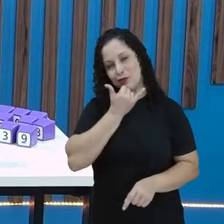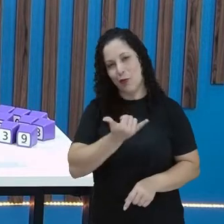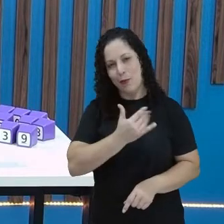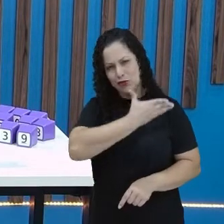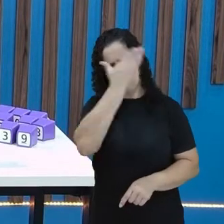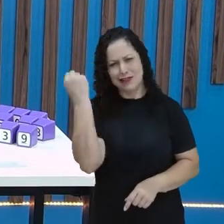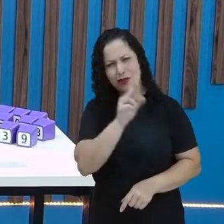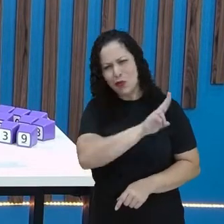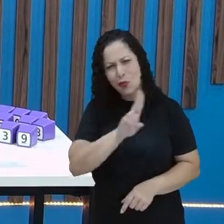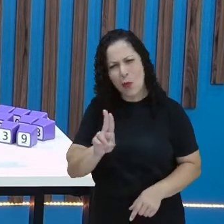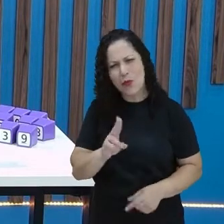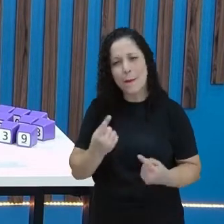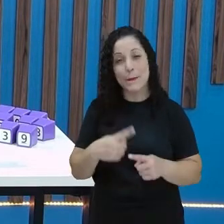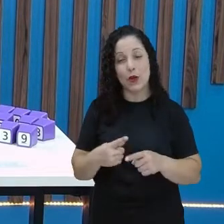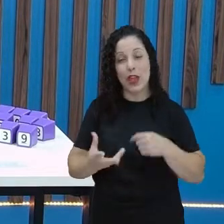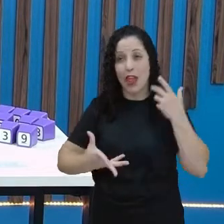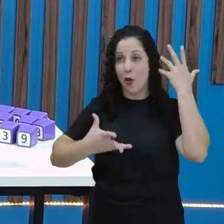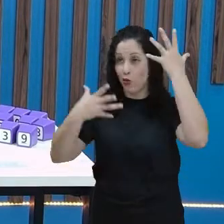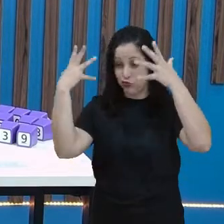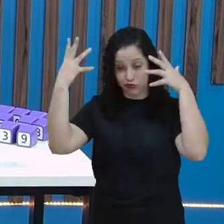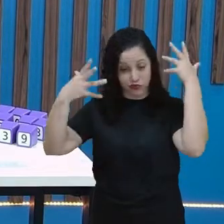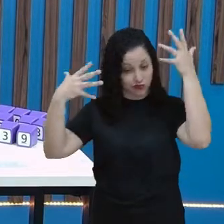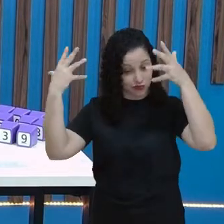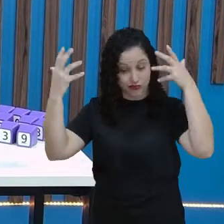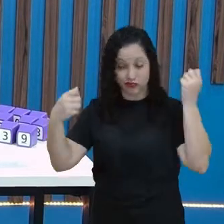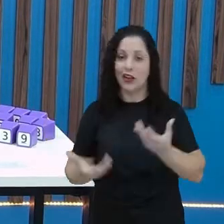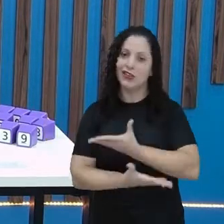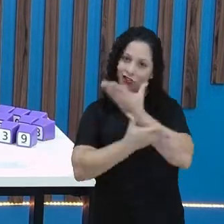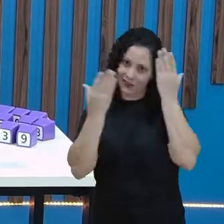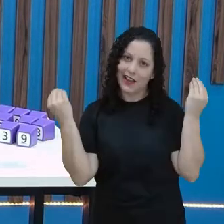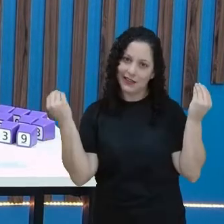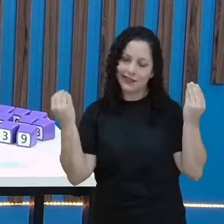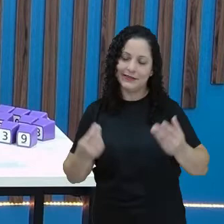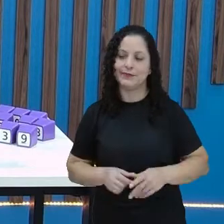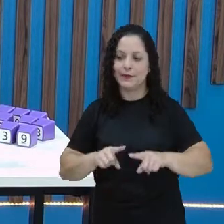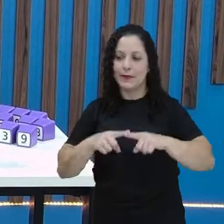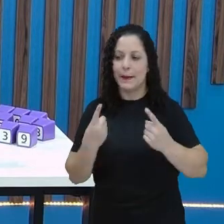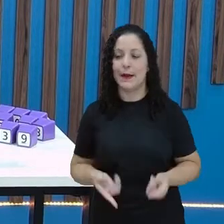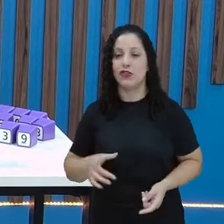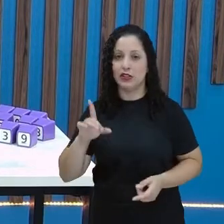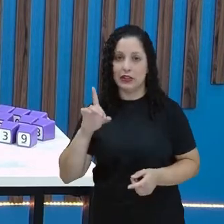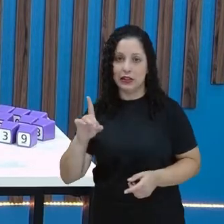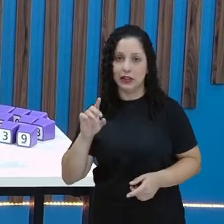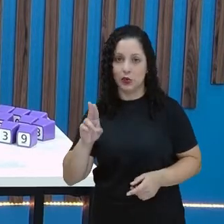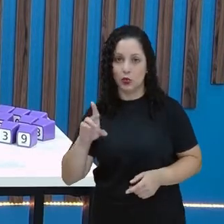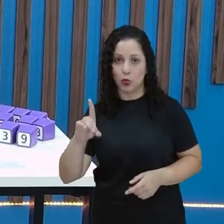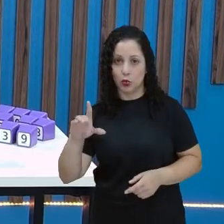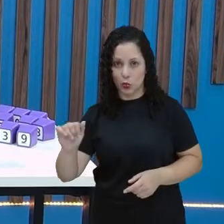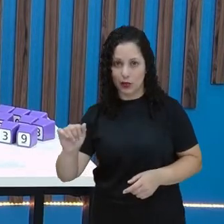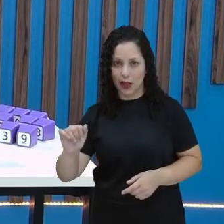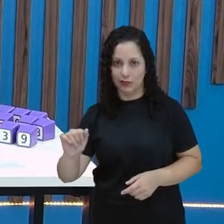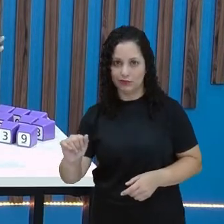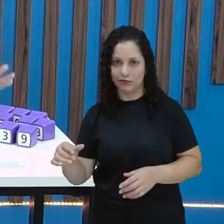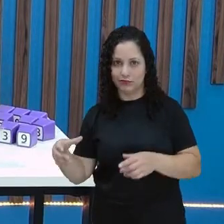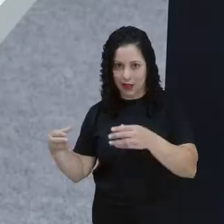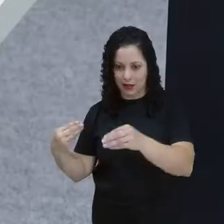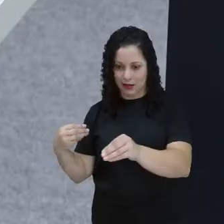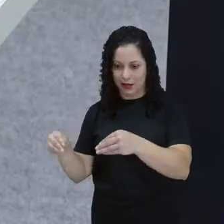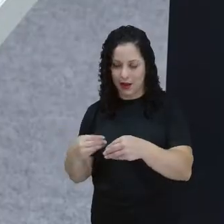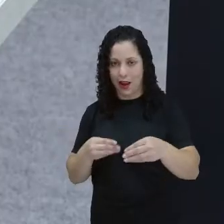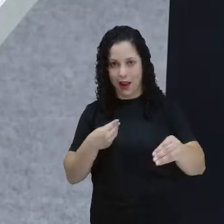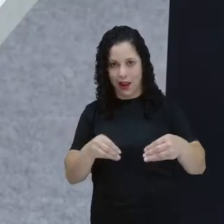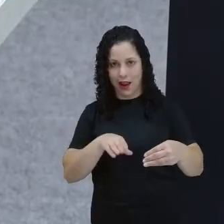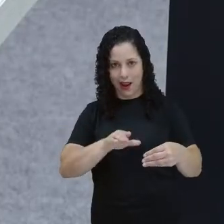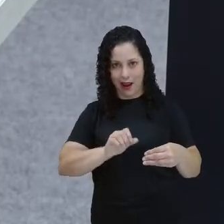são tantas coisas na cabeça que de vez em quando a termina esquecendo. Então, Duda, certo? Ana e Paula. E